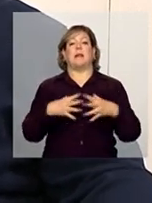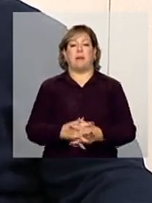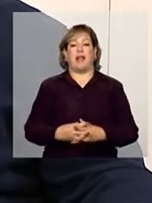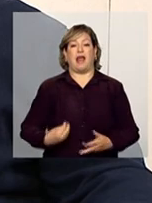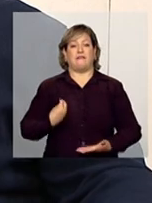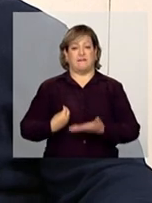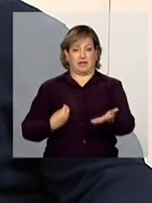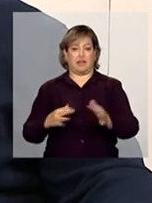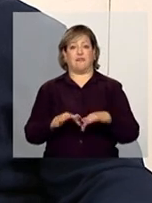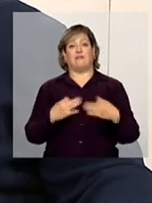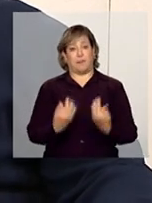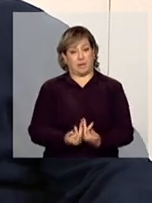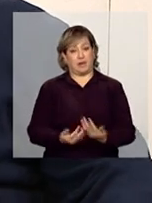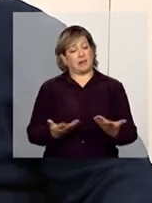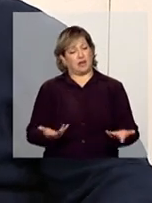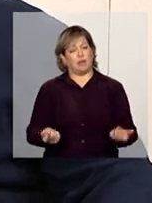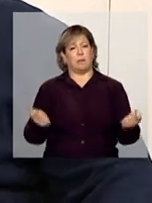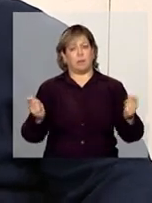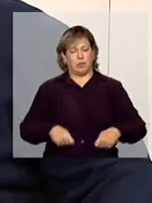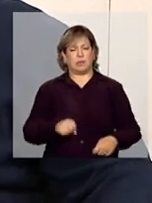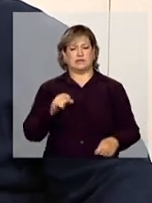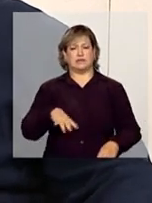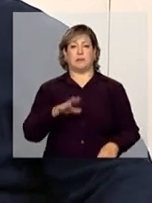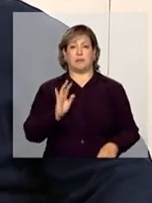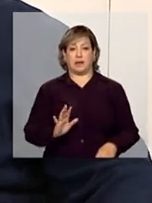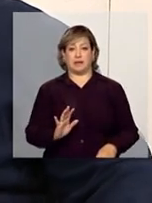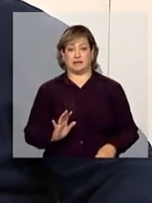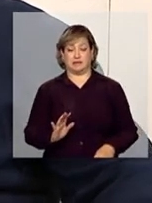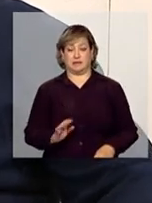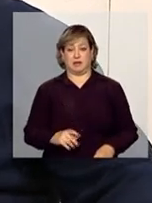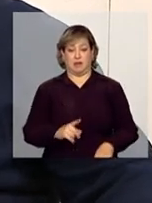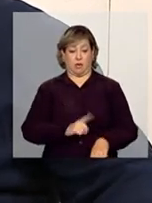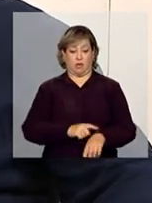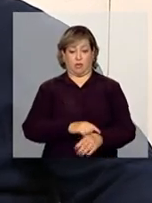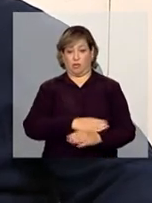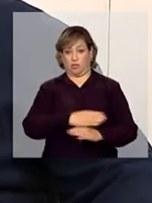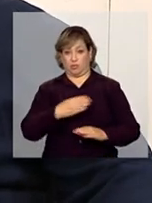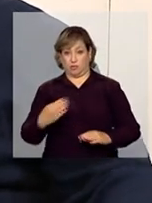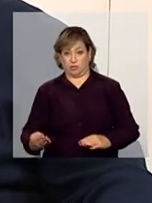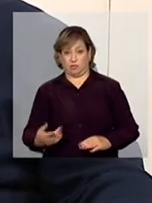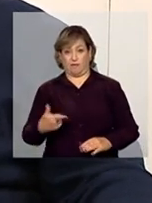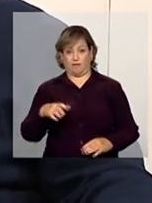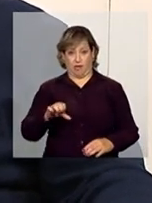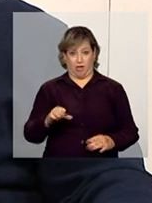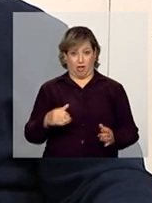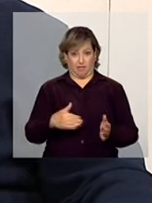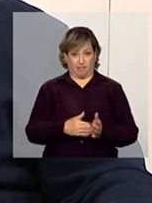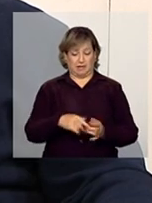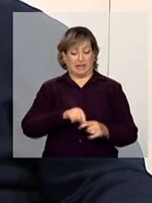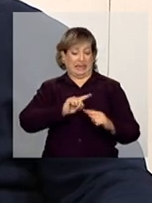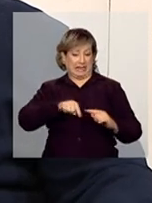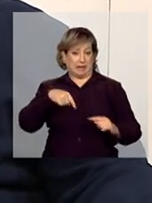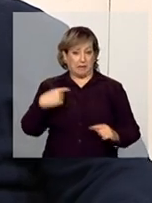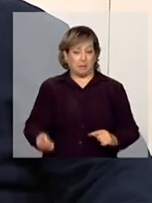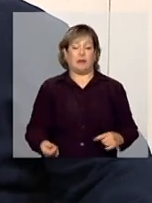Então, é possível sim, mas tendo sido fechado o período de coleta da educação, então, é preciso que o operador